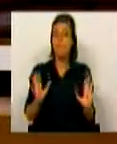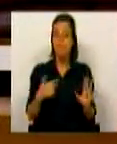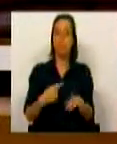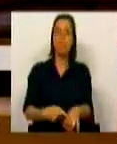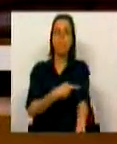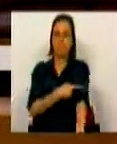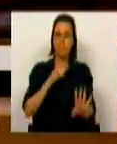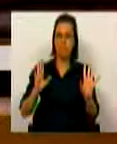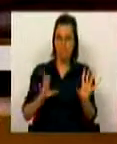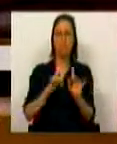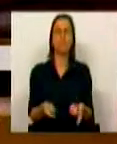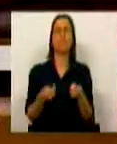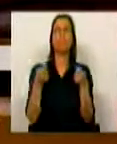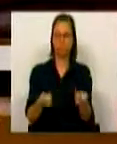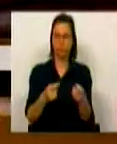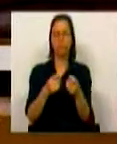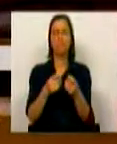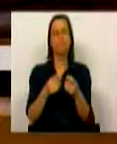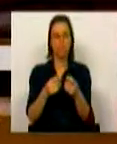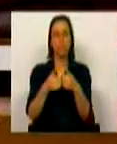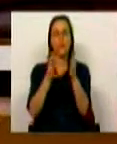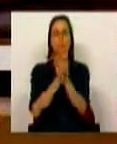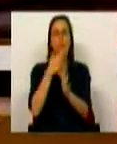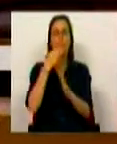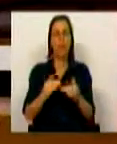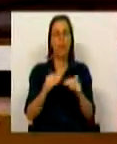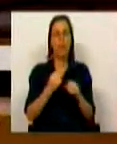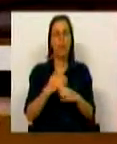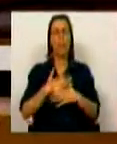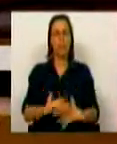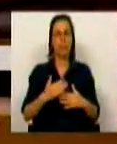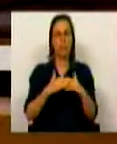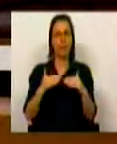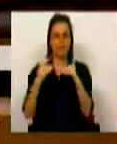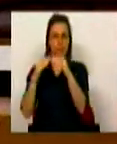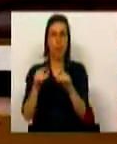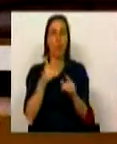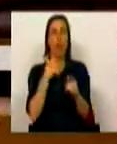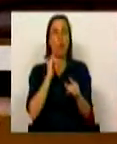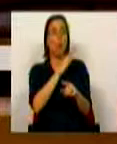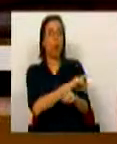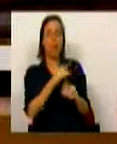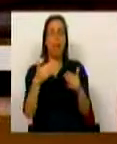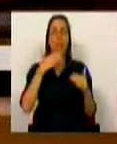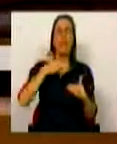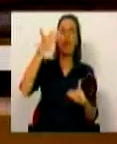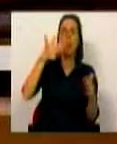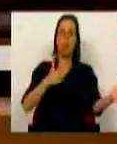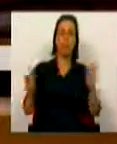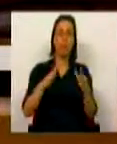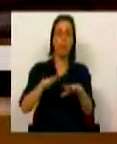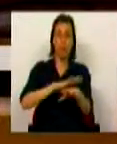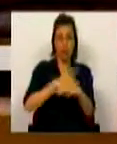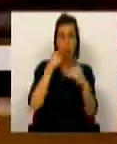mais longe, com uma aposta transversal em todas as carreiras. E não pode deixar de ser assim, porque a idade média dos trabalhadores nas